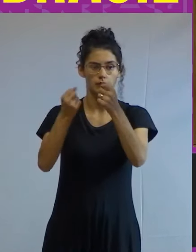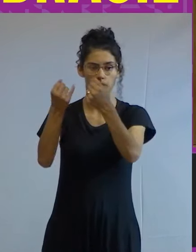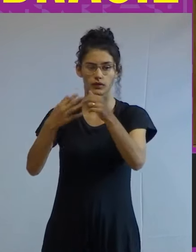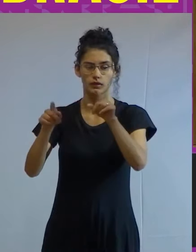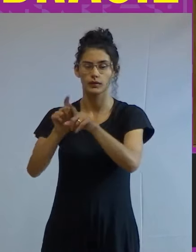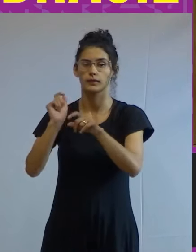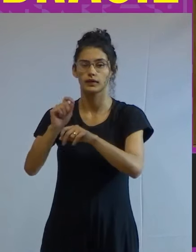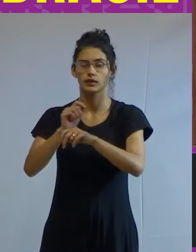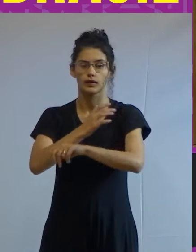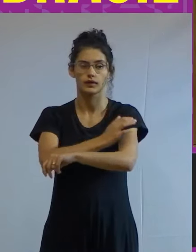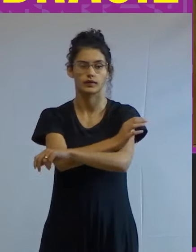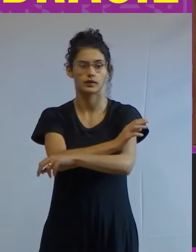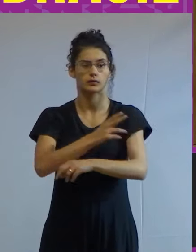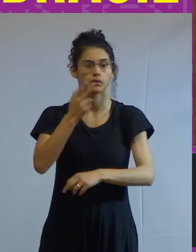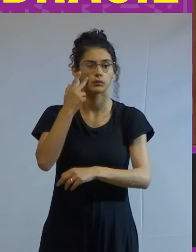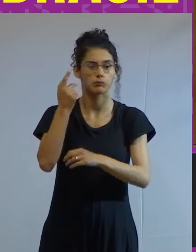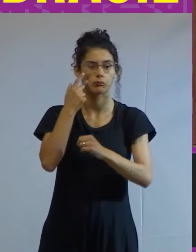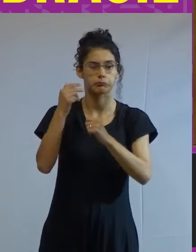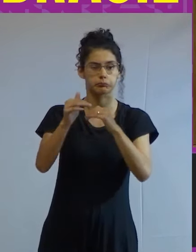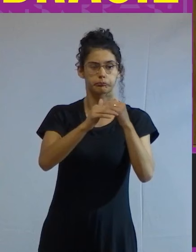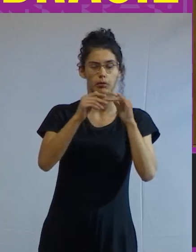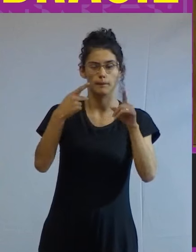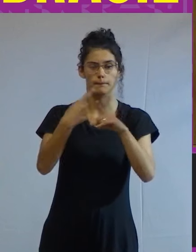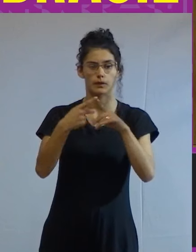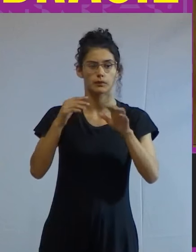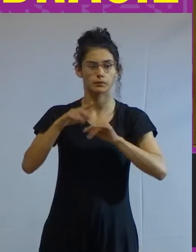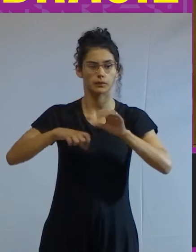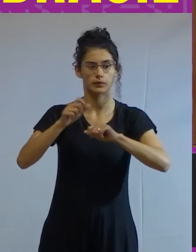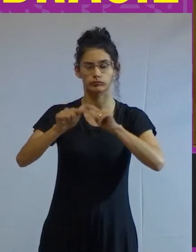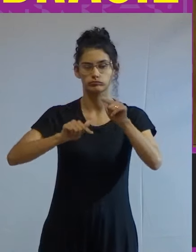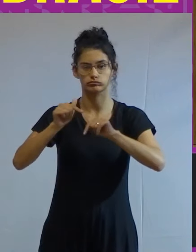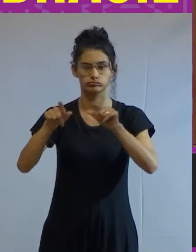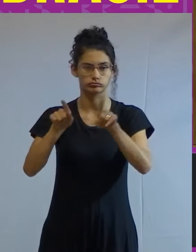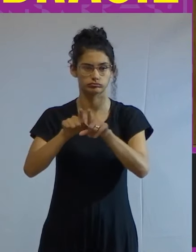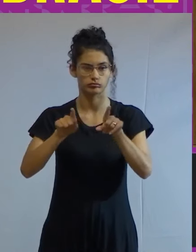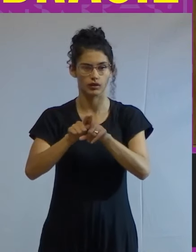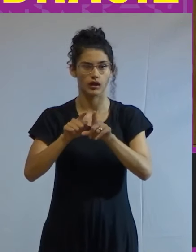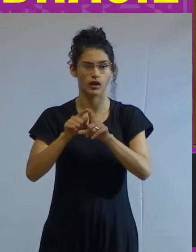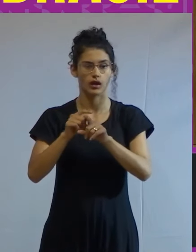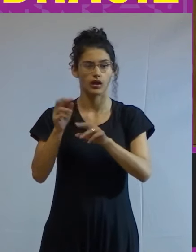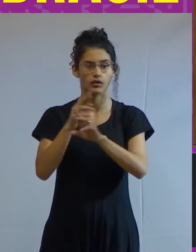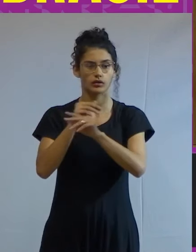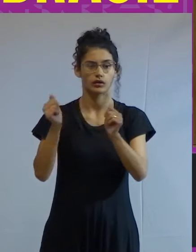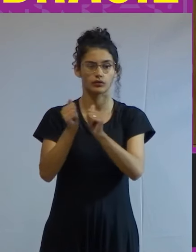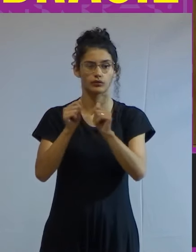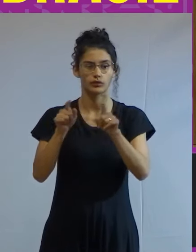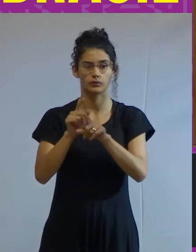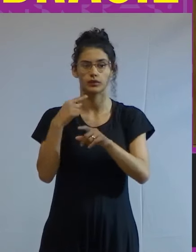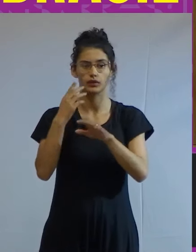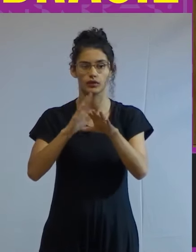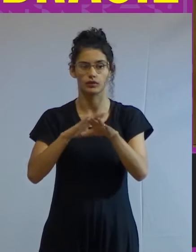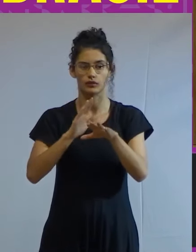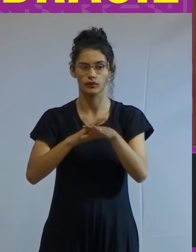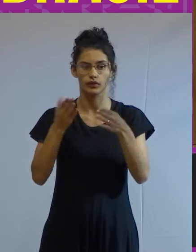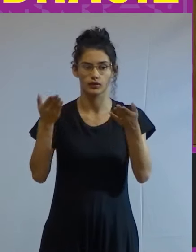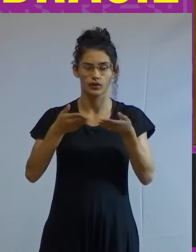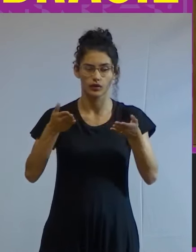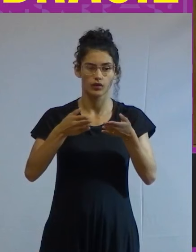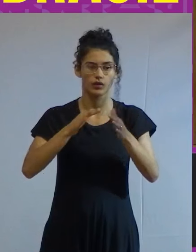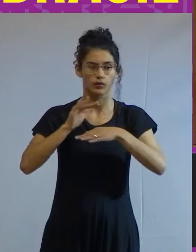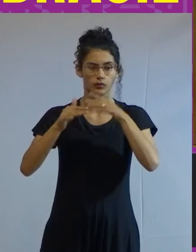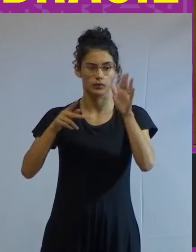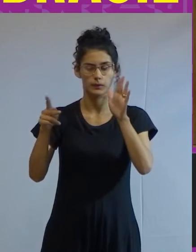que o racismo normaliza a superexploração do trabalho associar como fizemos aqui o racismo aos